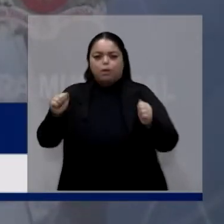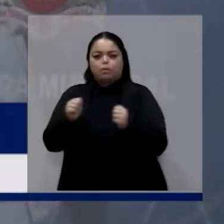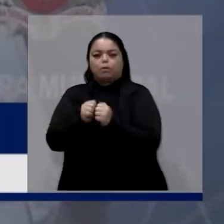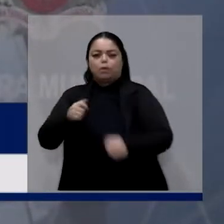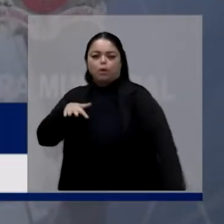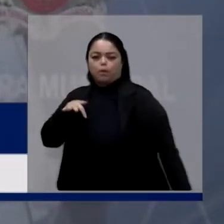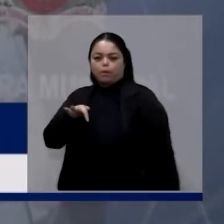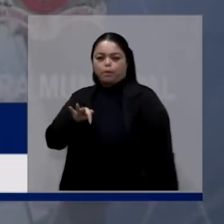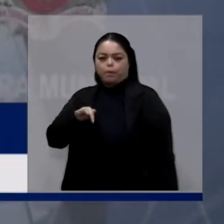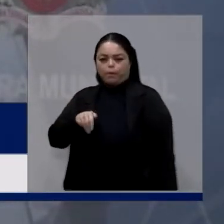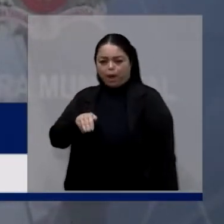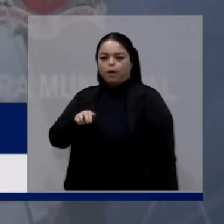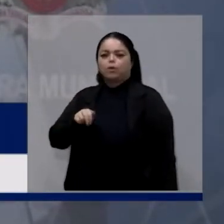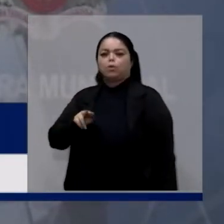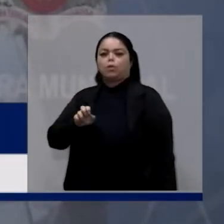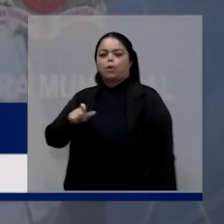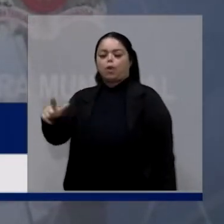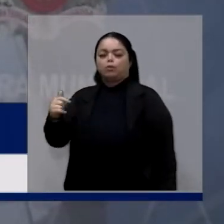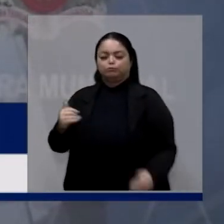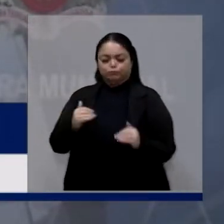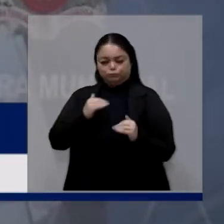só fez eu crescer,